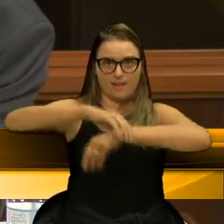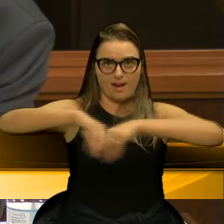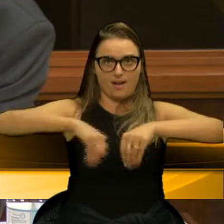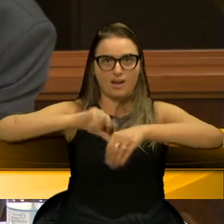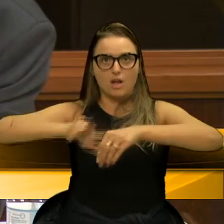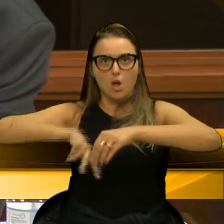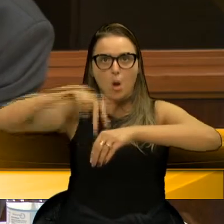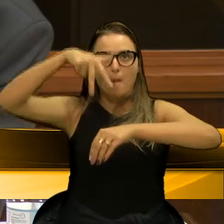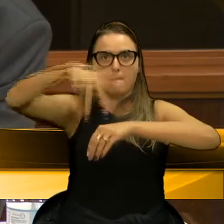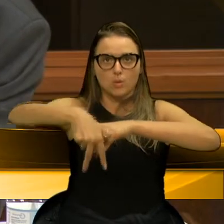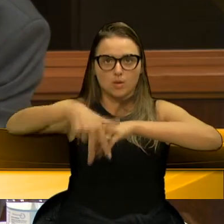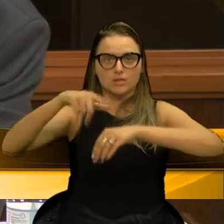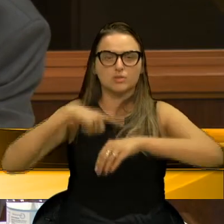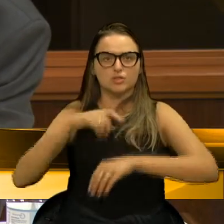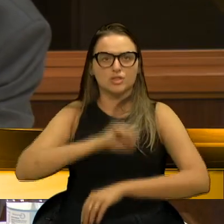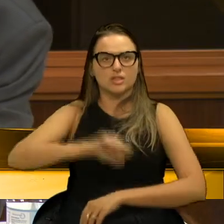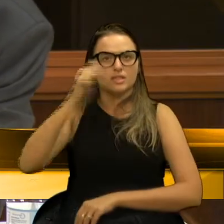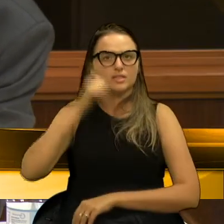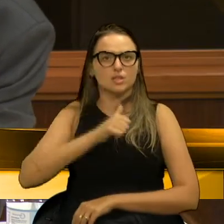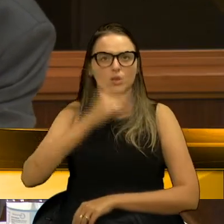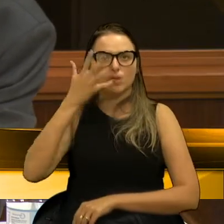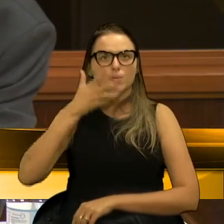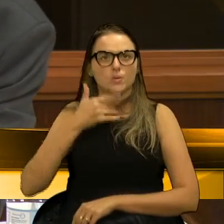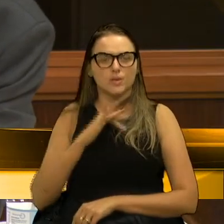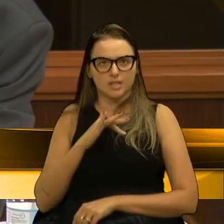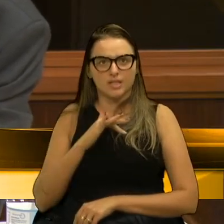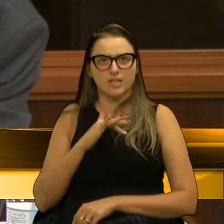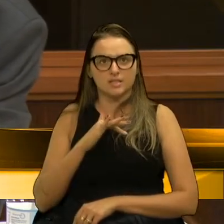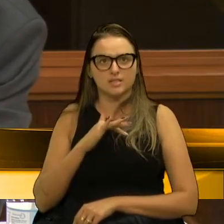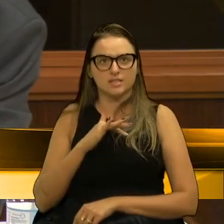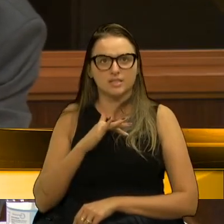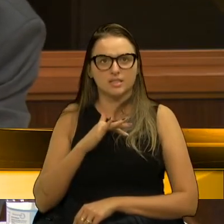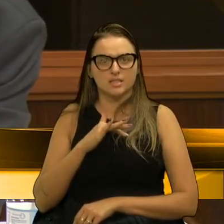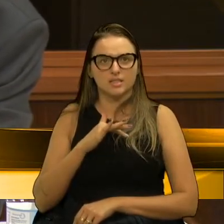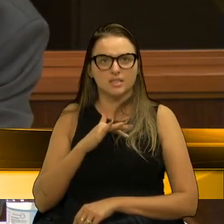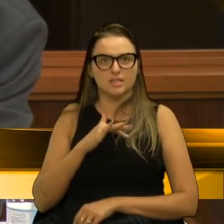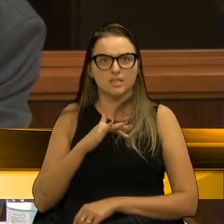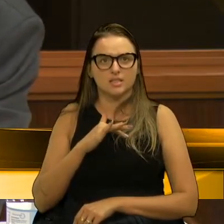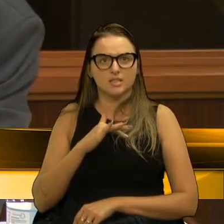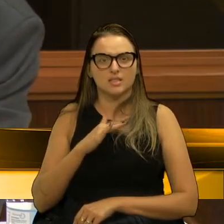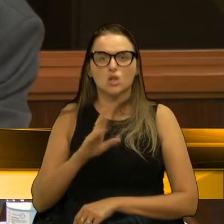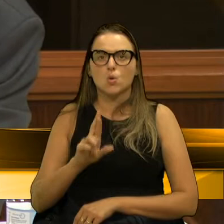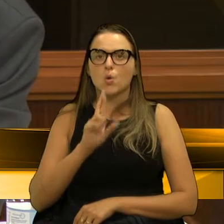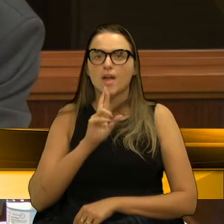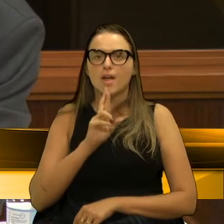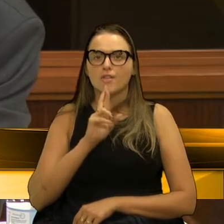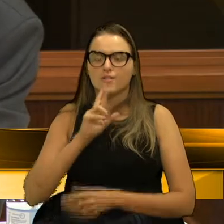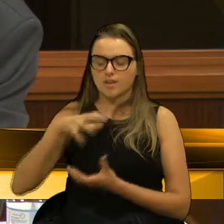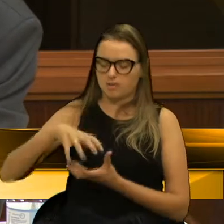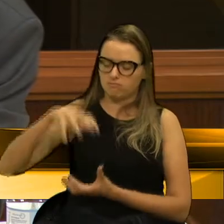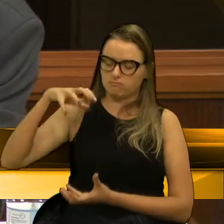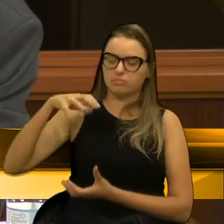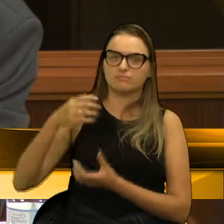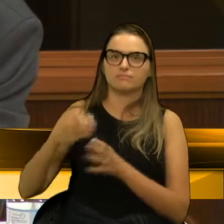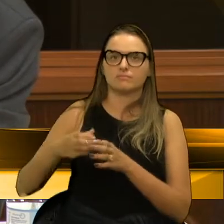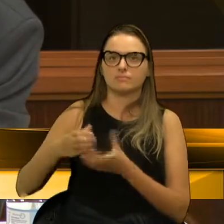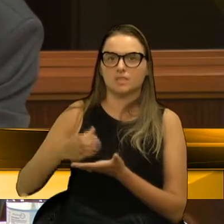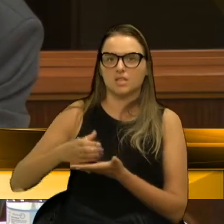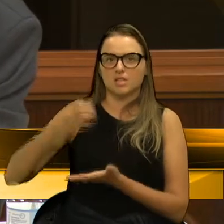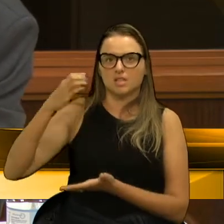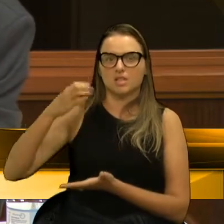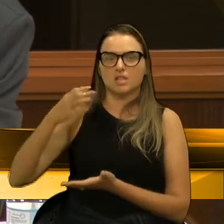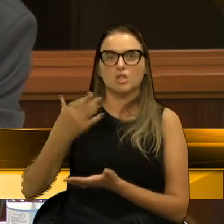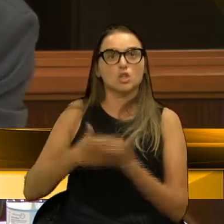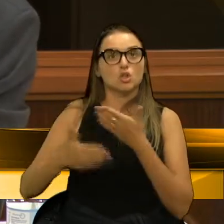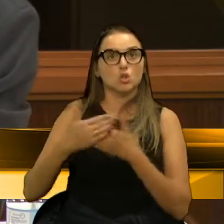senhora com uma criança, pegaram aquele refrigerante de dois litros. Todo mundo que estava dentro ficaram com